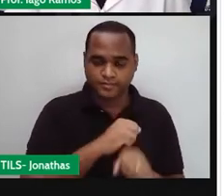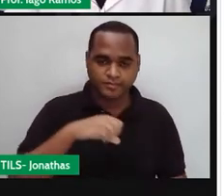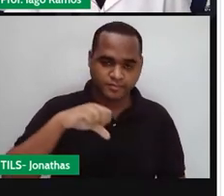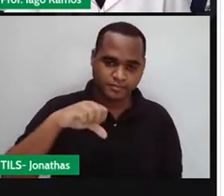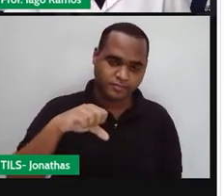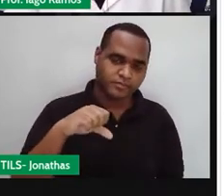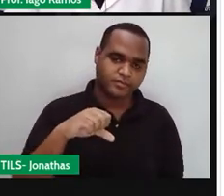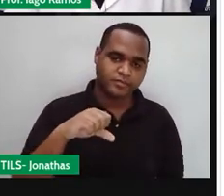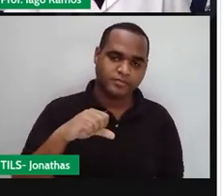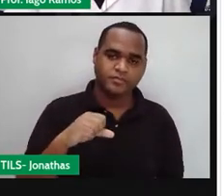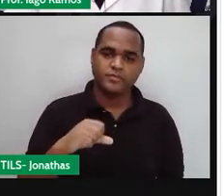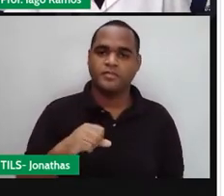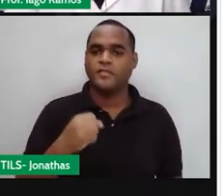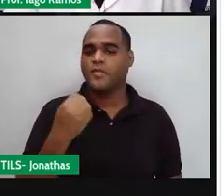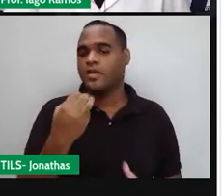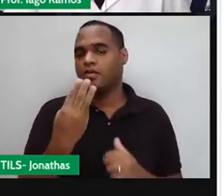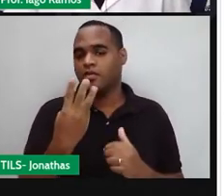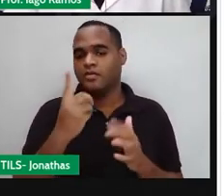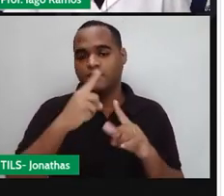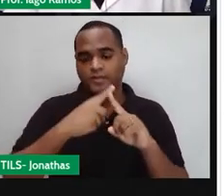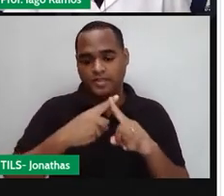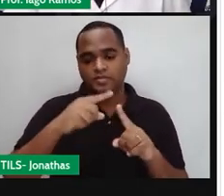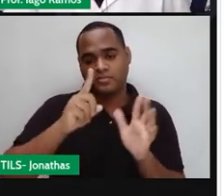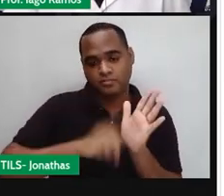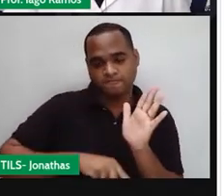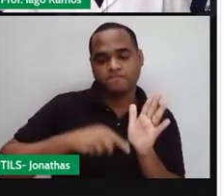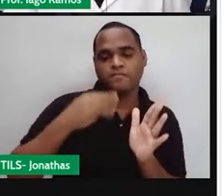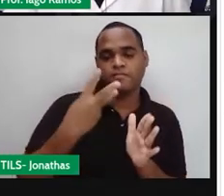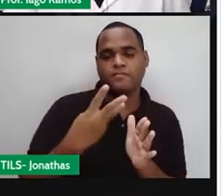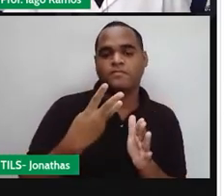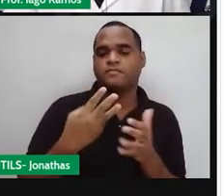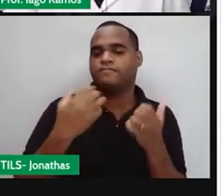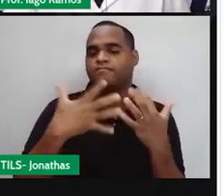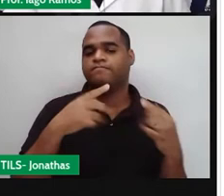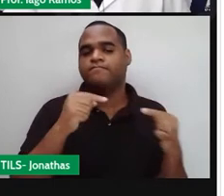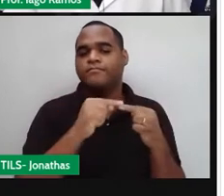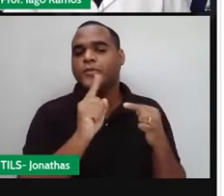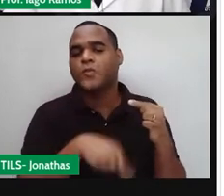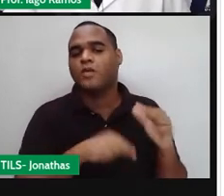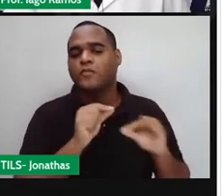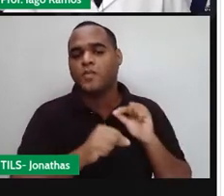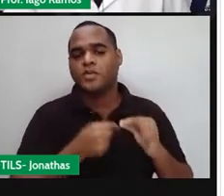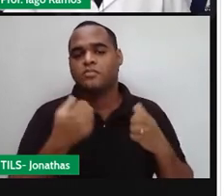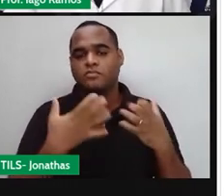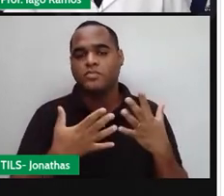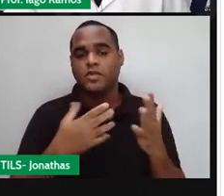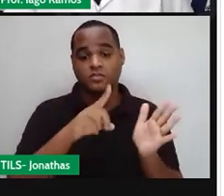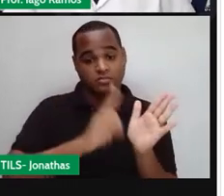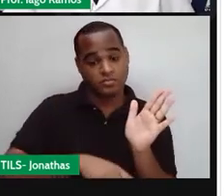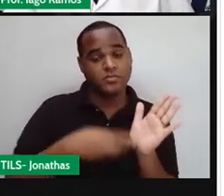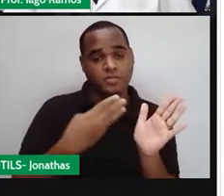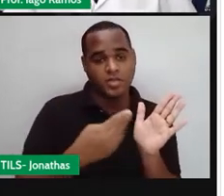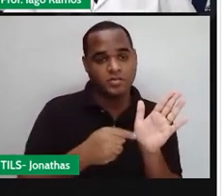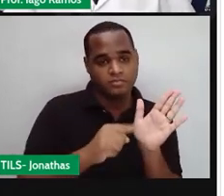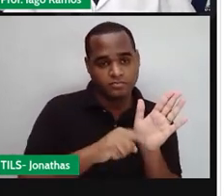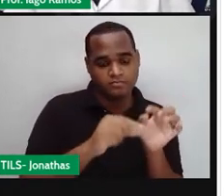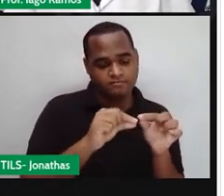positivo. Então, três vezes menos três é fazer isso aqui, ó. Tá no menos três